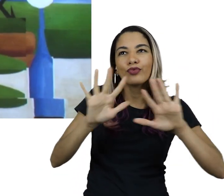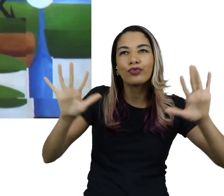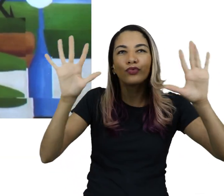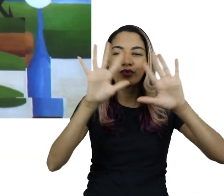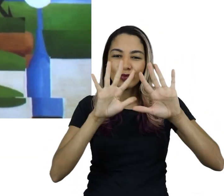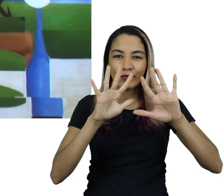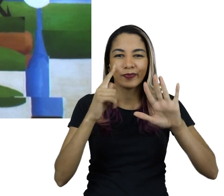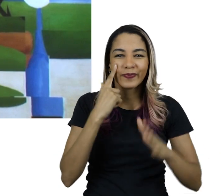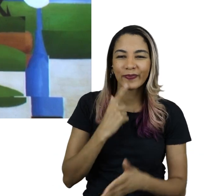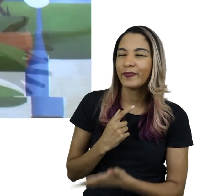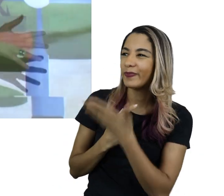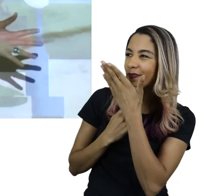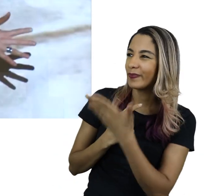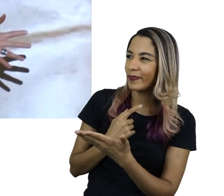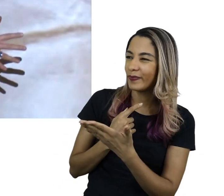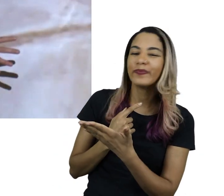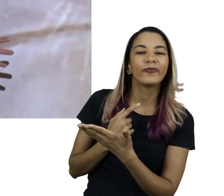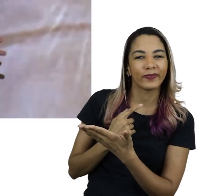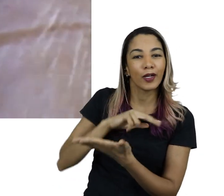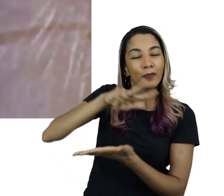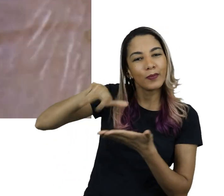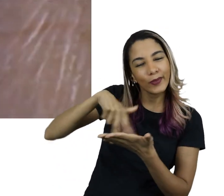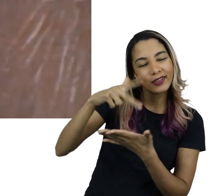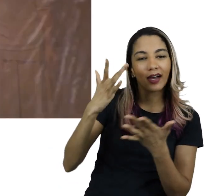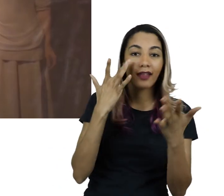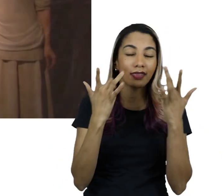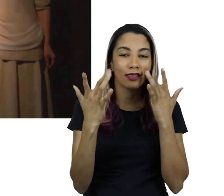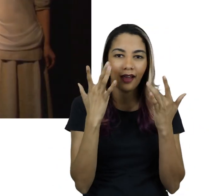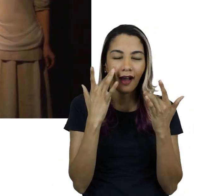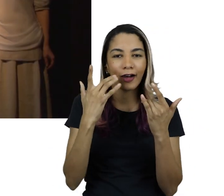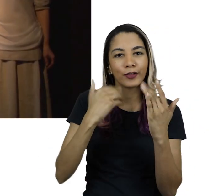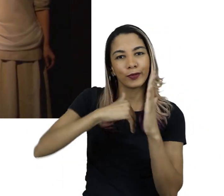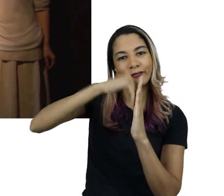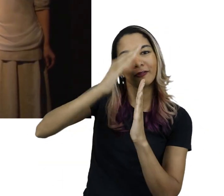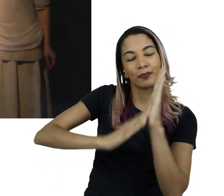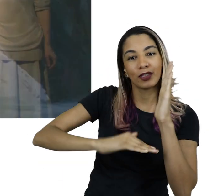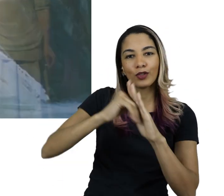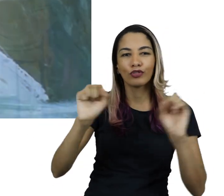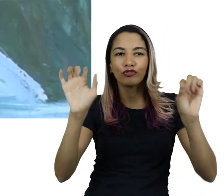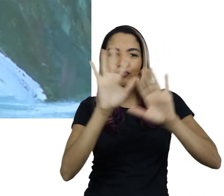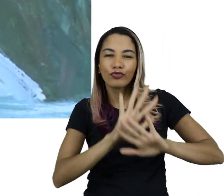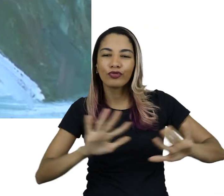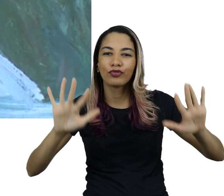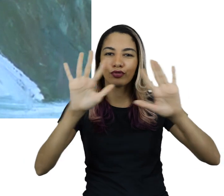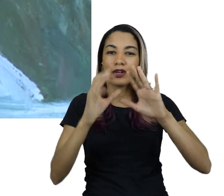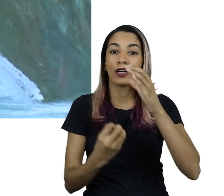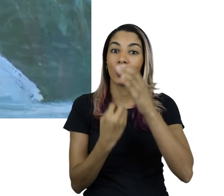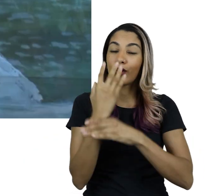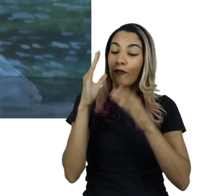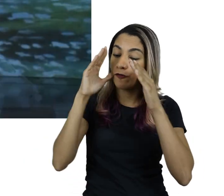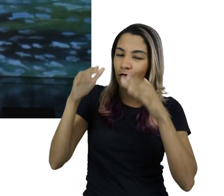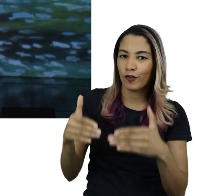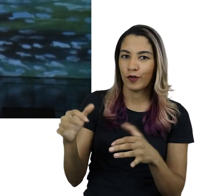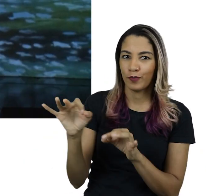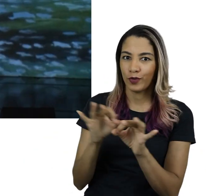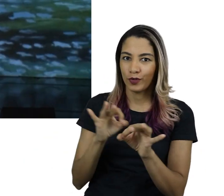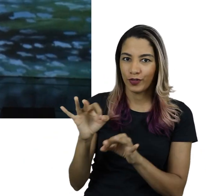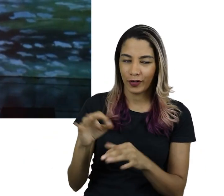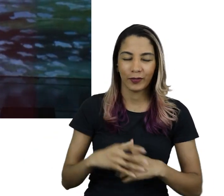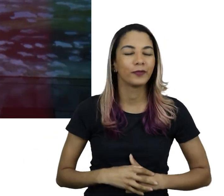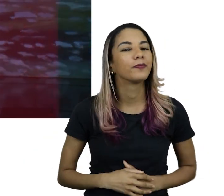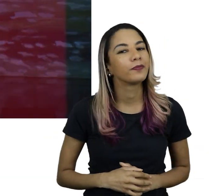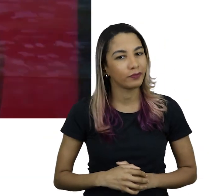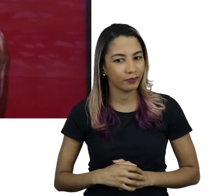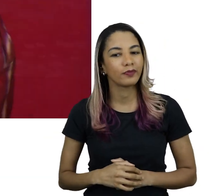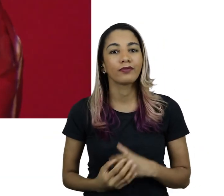pinturas. Uma apresentação que reúne música, teatro e artes visuais, criada exclusivamente